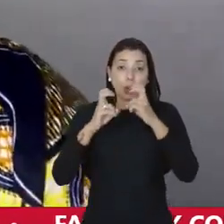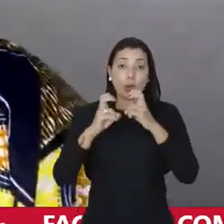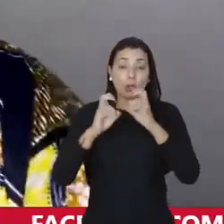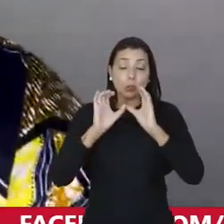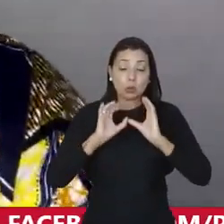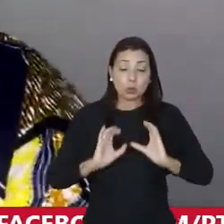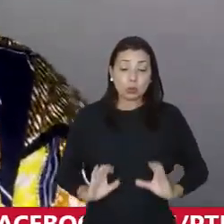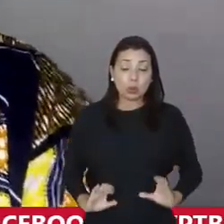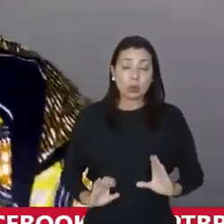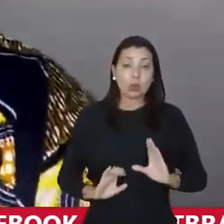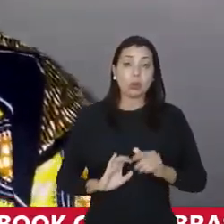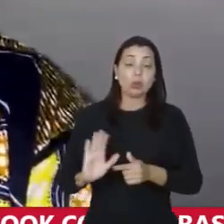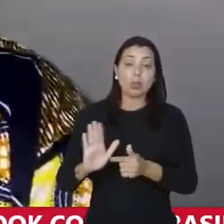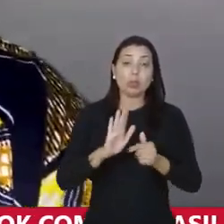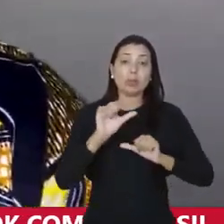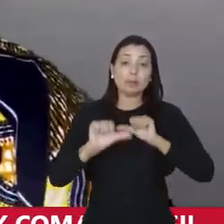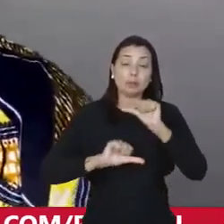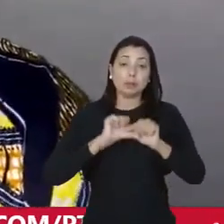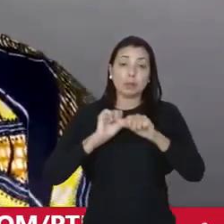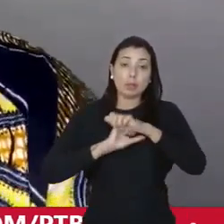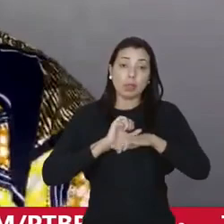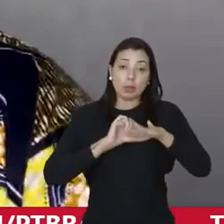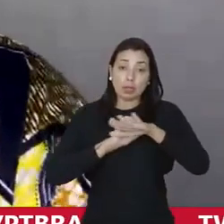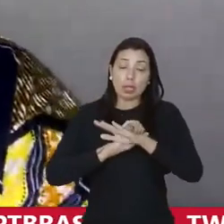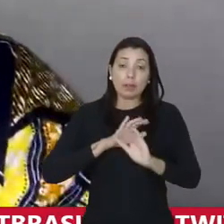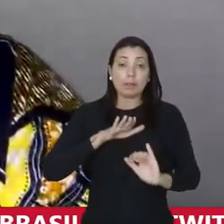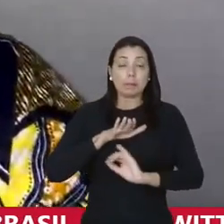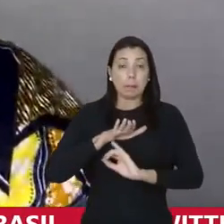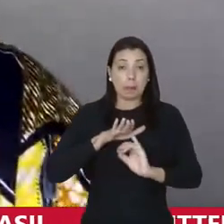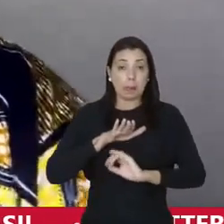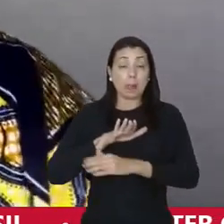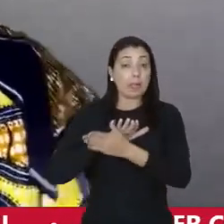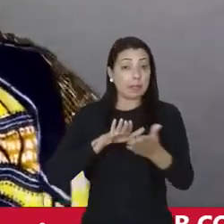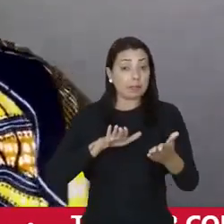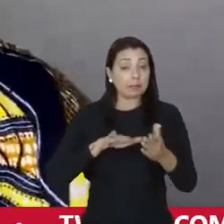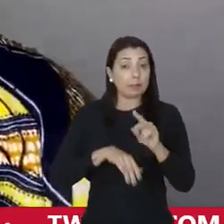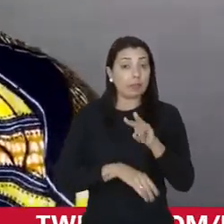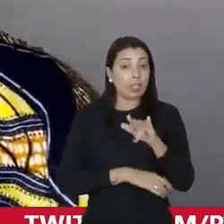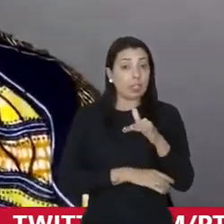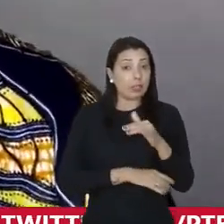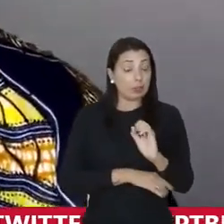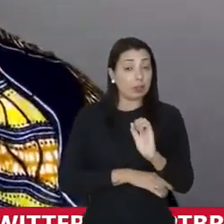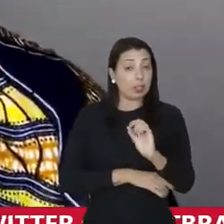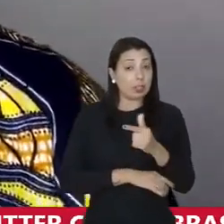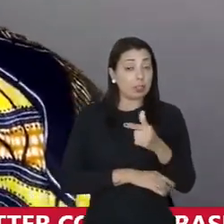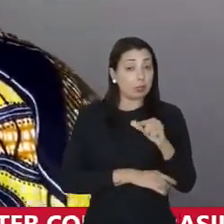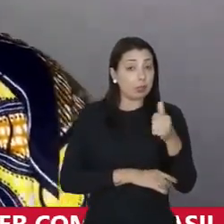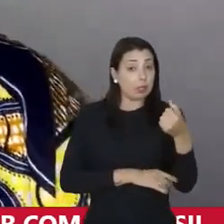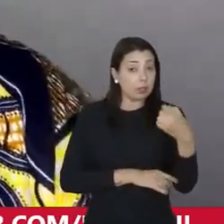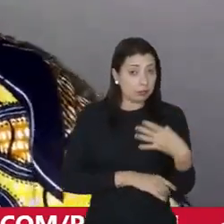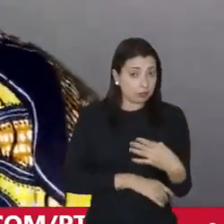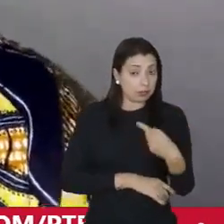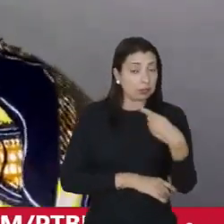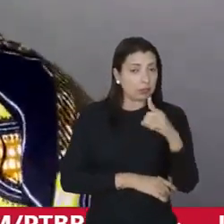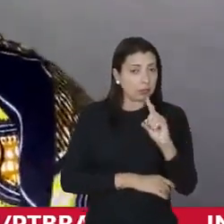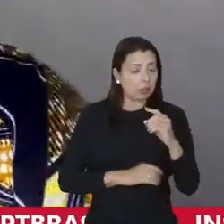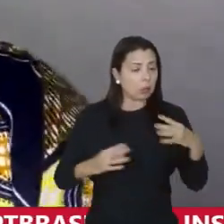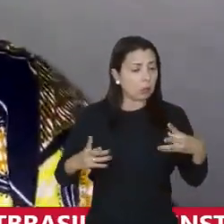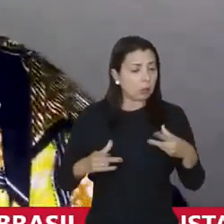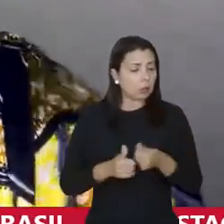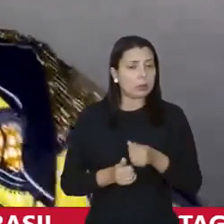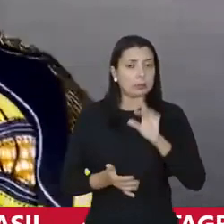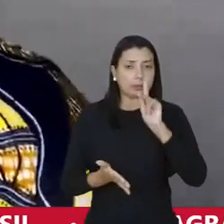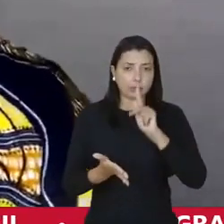corpo da nossa transformação nos espaços institucionais. A Verônica o que ela fez em 2014 foi com toda